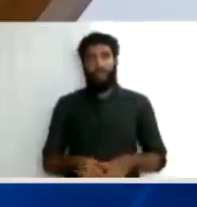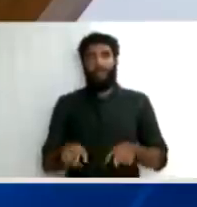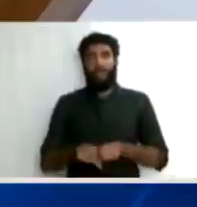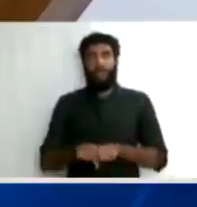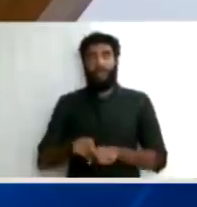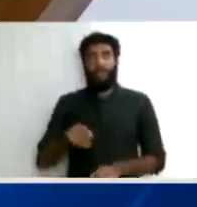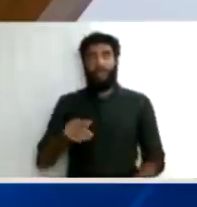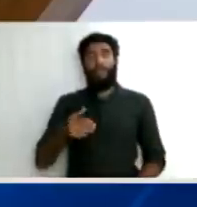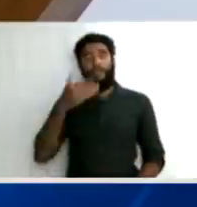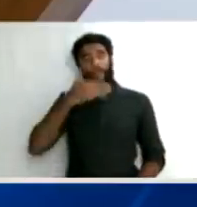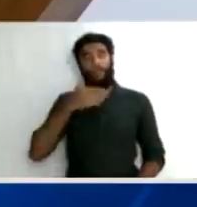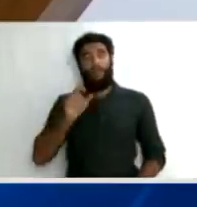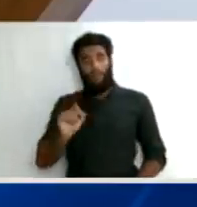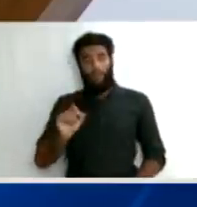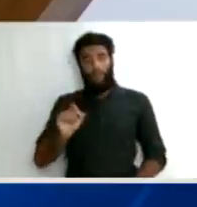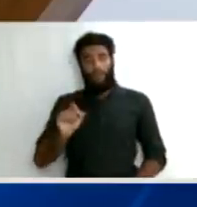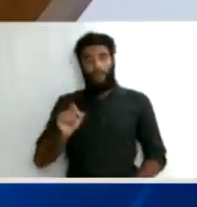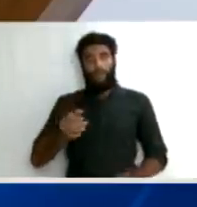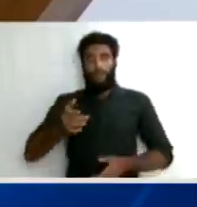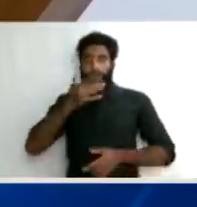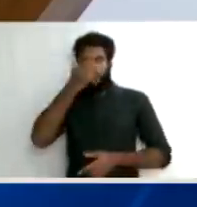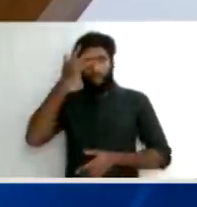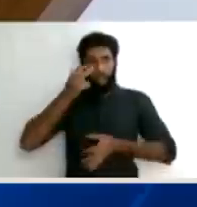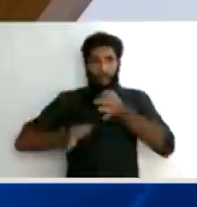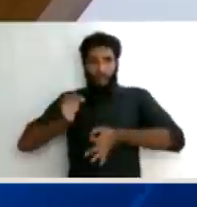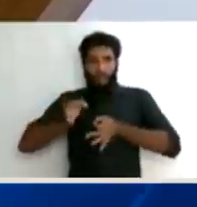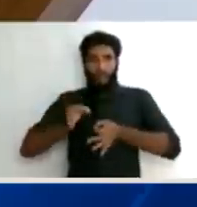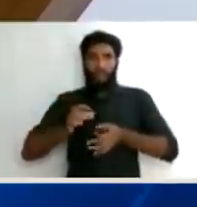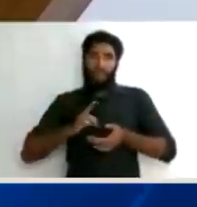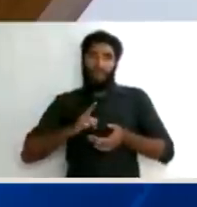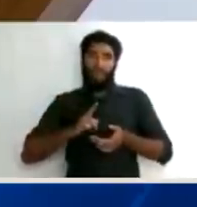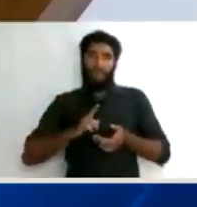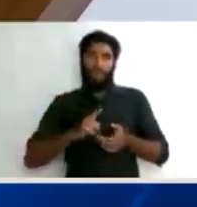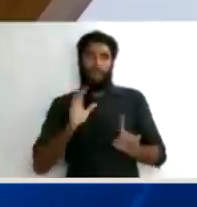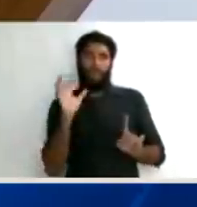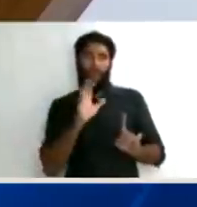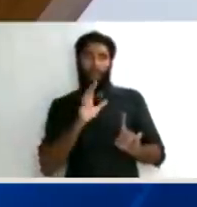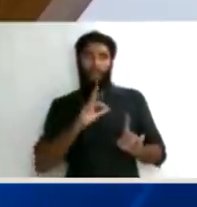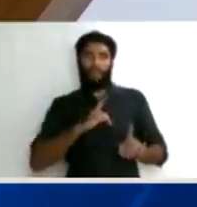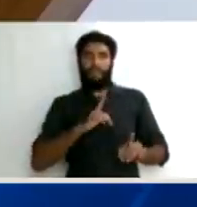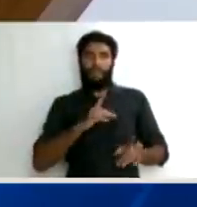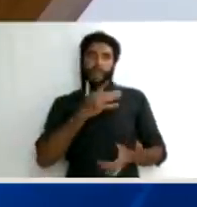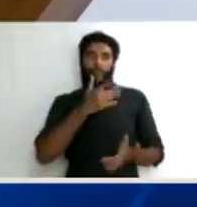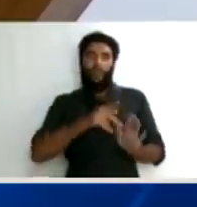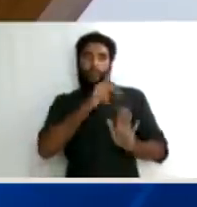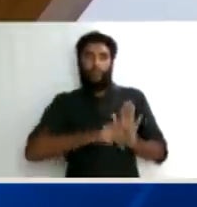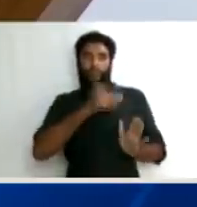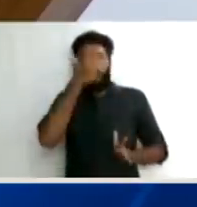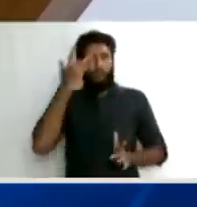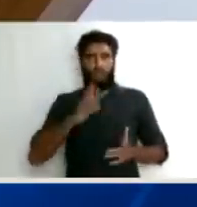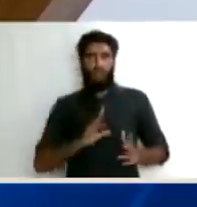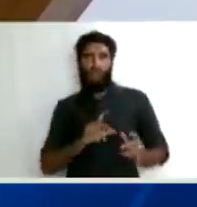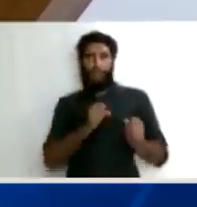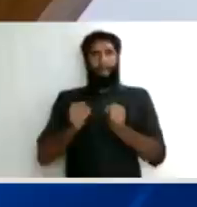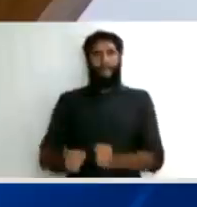vi nesses meus 30 anos que eu atuo no direito, só de Ministério Público, já tenho quase isso, eu nunca